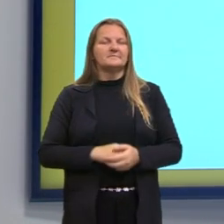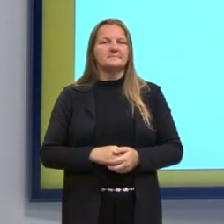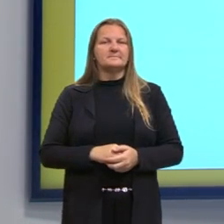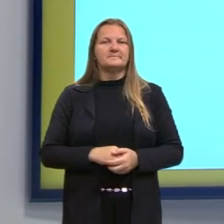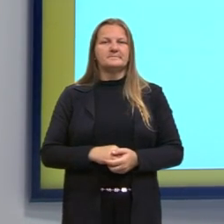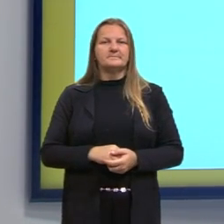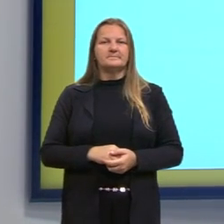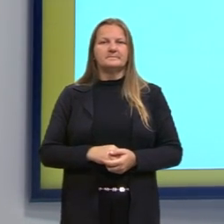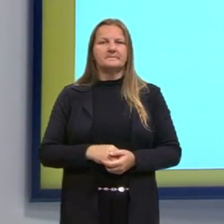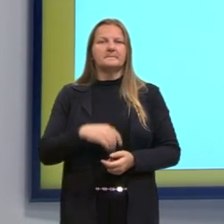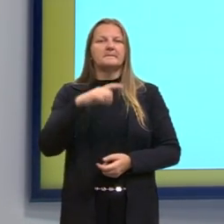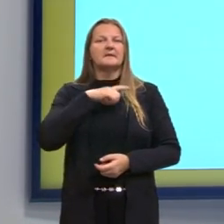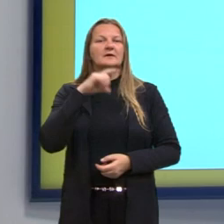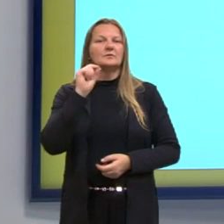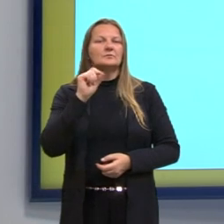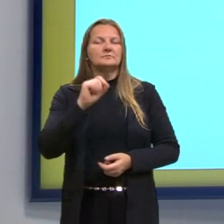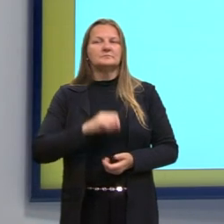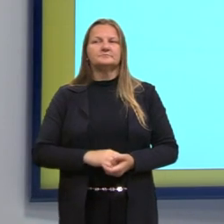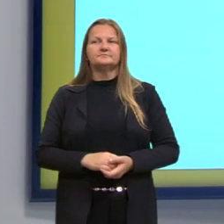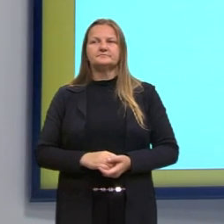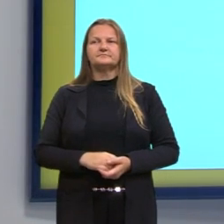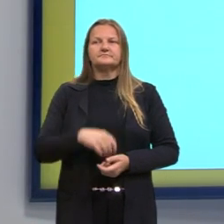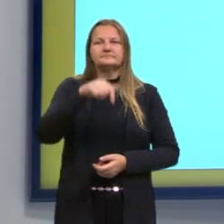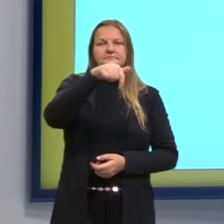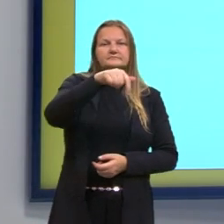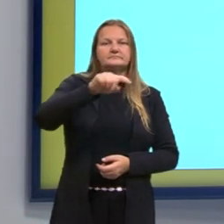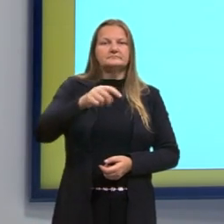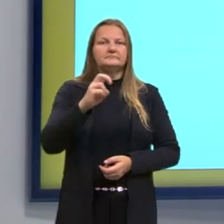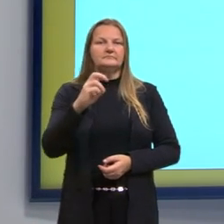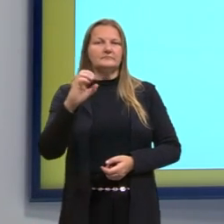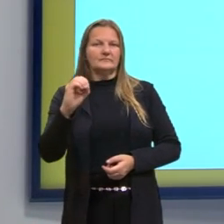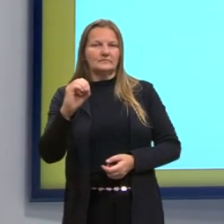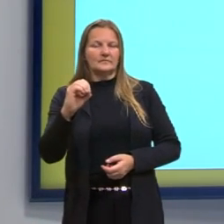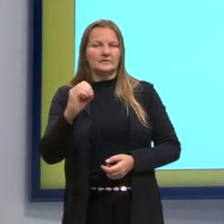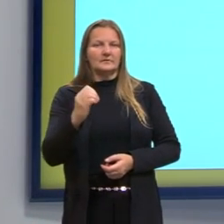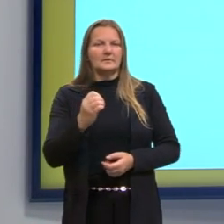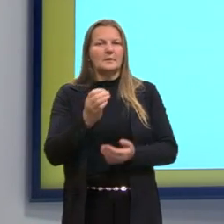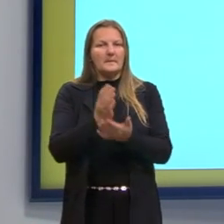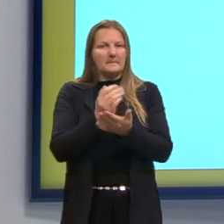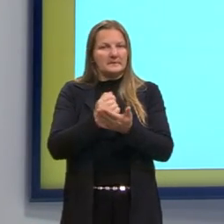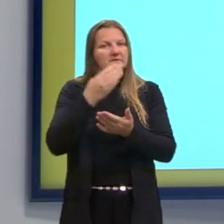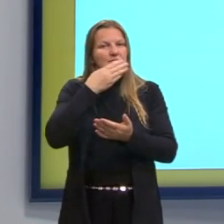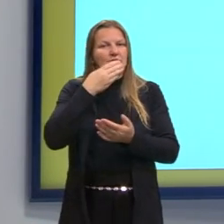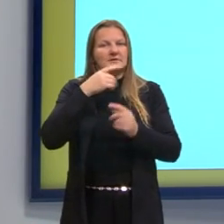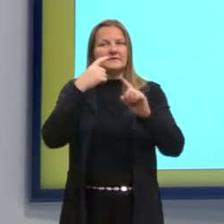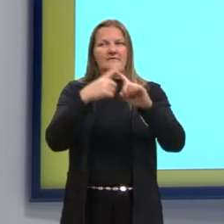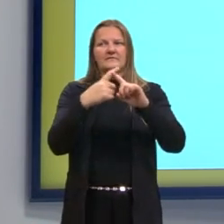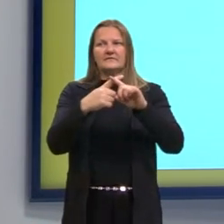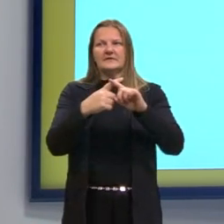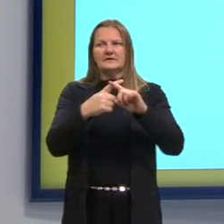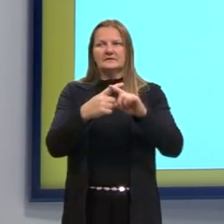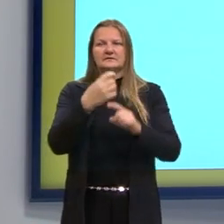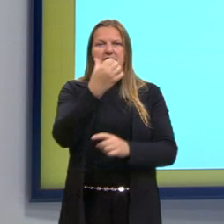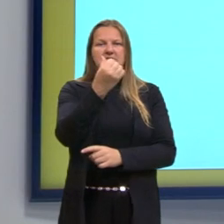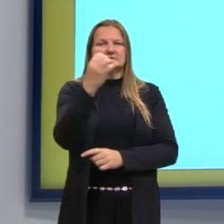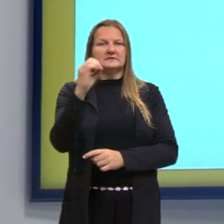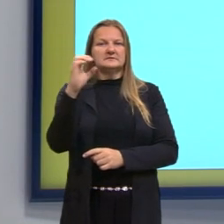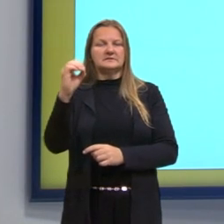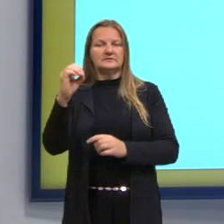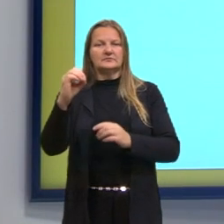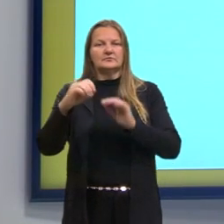então, eu vou fazer o seguinte. O 7,50, que é o valor da batata, vezes 600